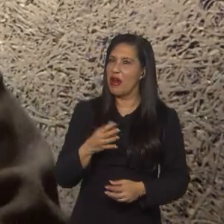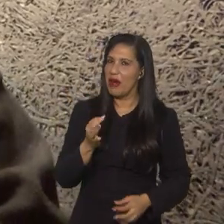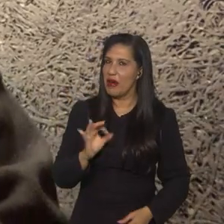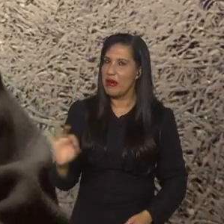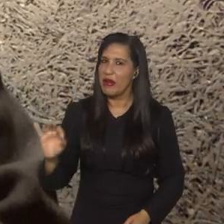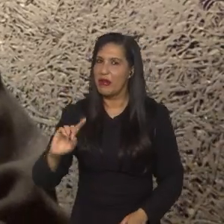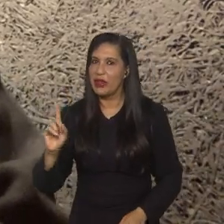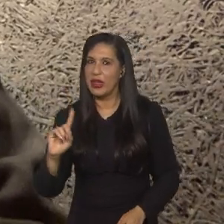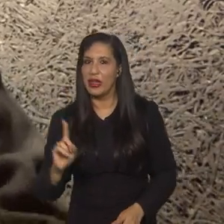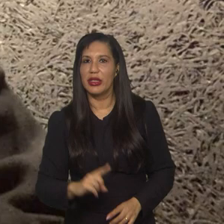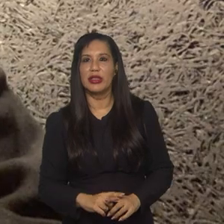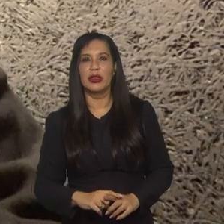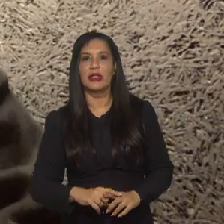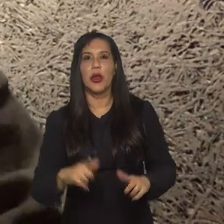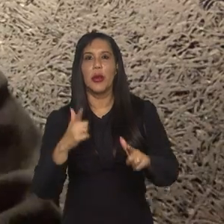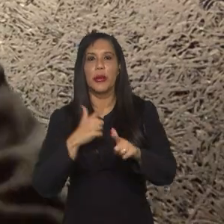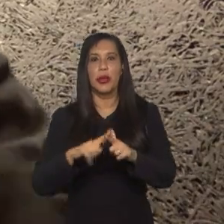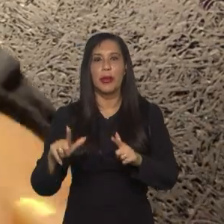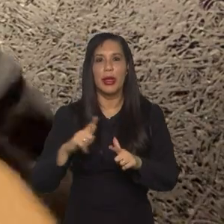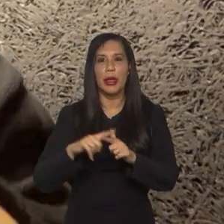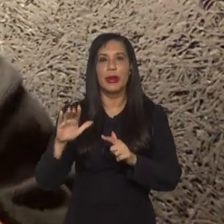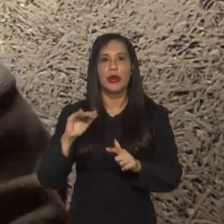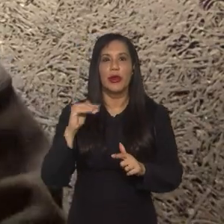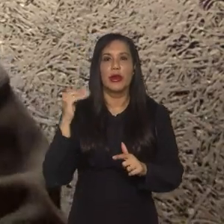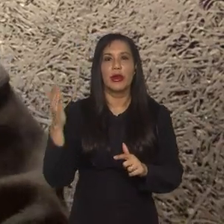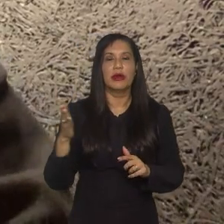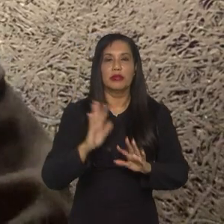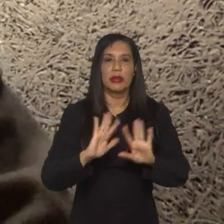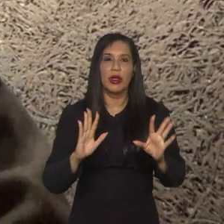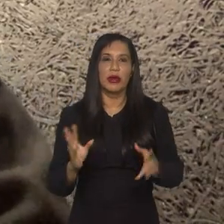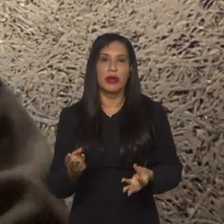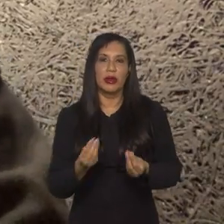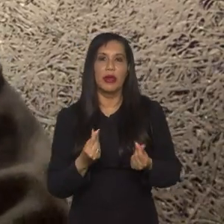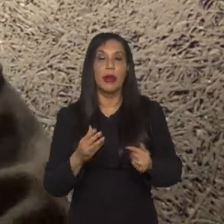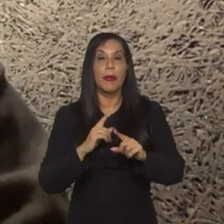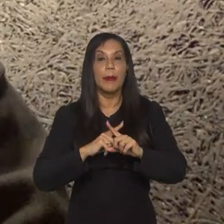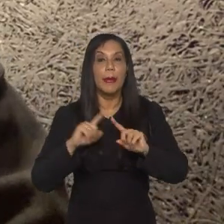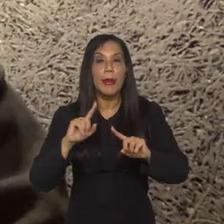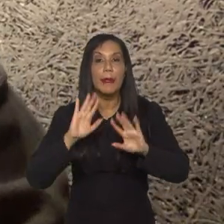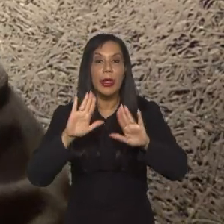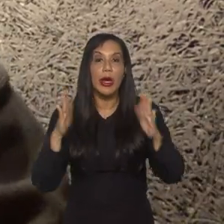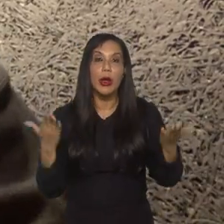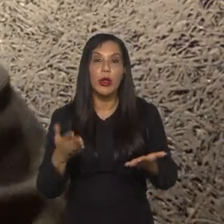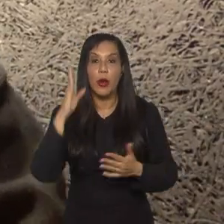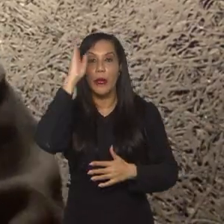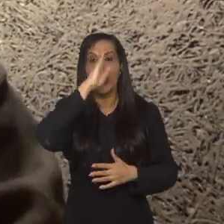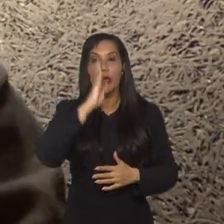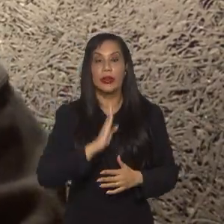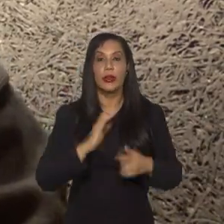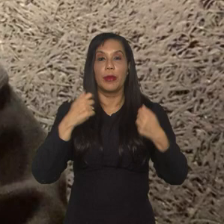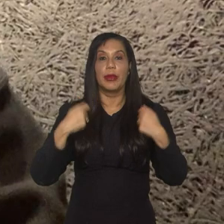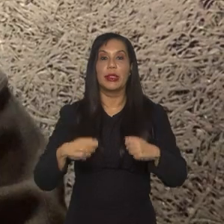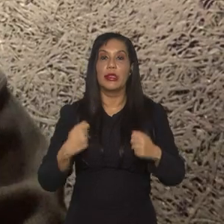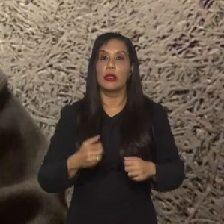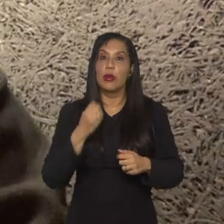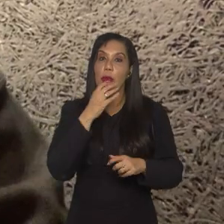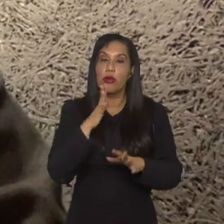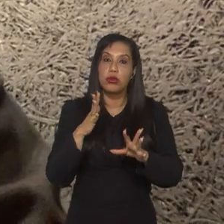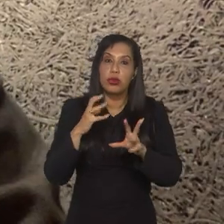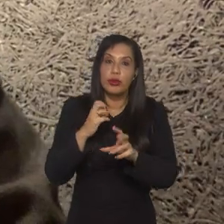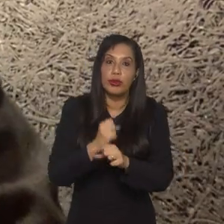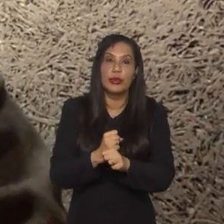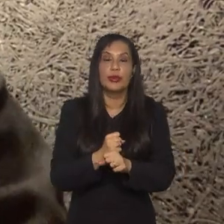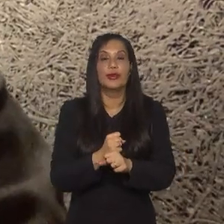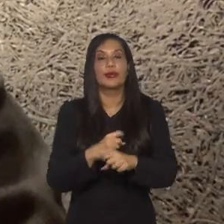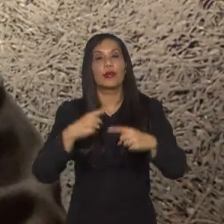França, por conta dos problemas externos, tão frágil assim. Agora, o Brasil precisa realmente conquistar bons resultados contra a